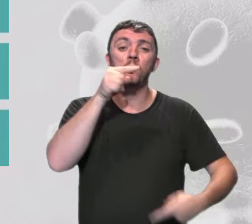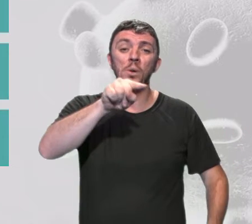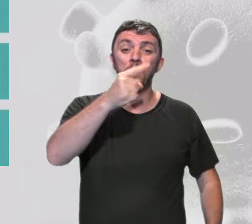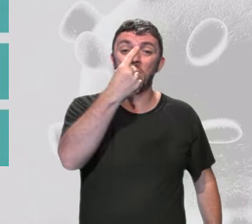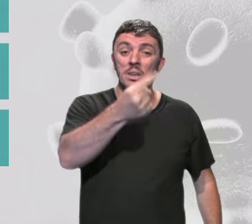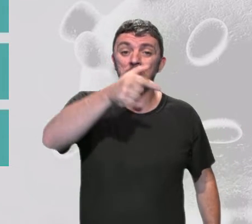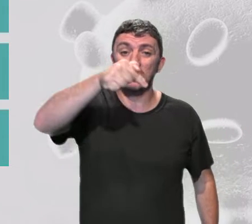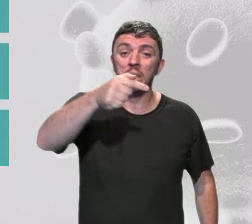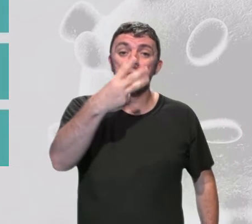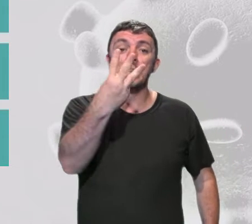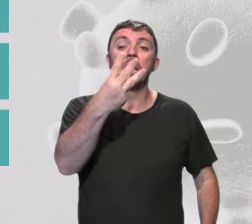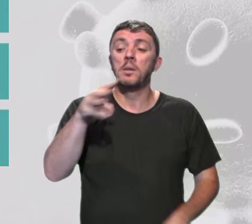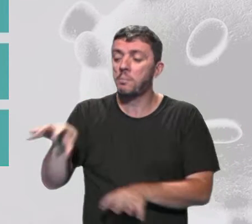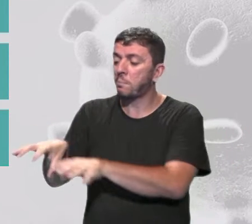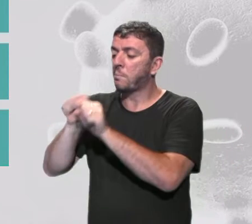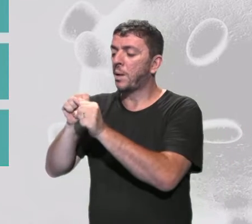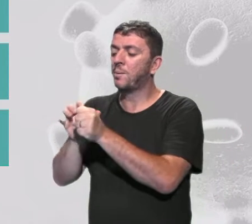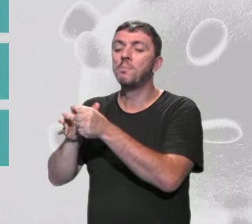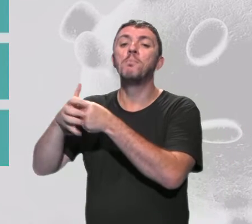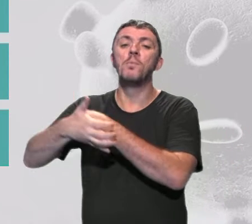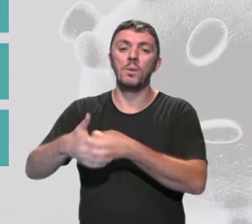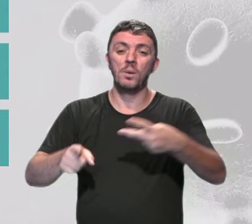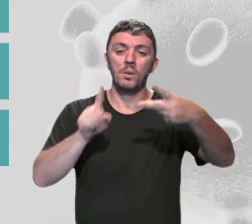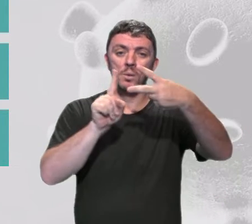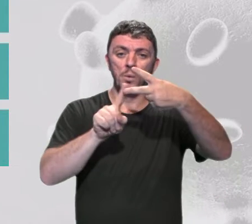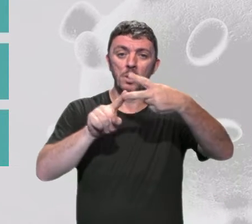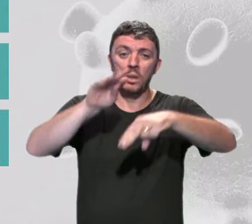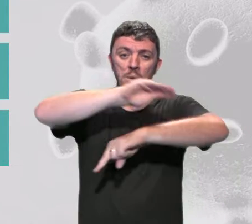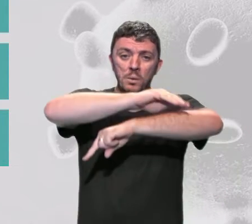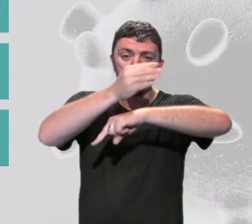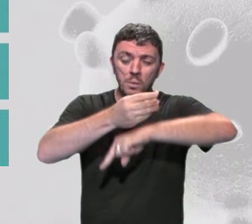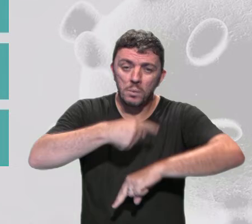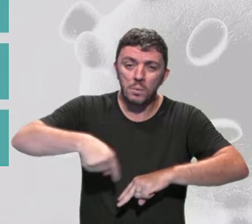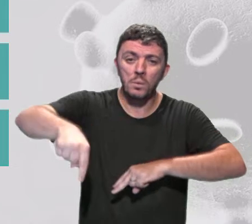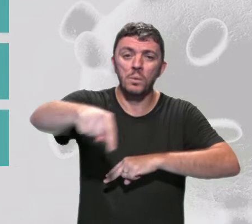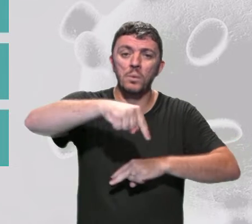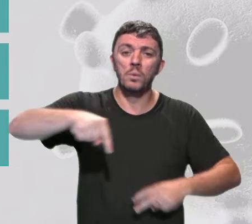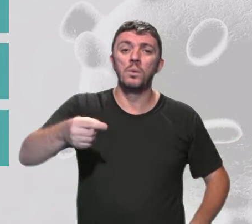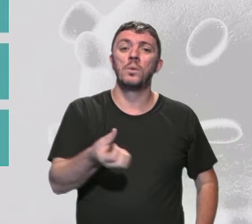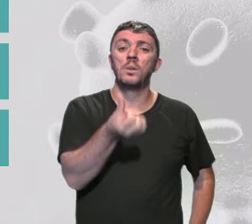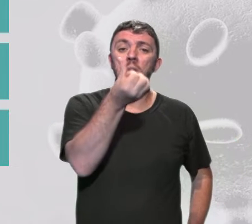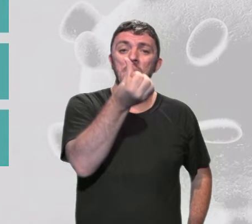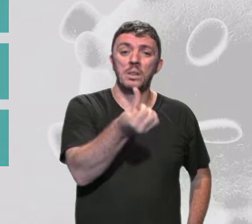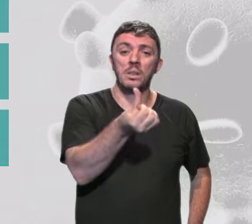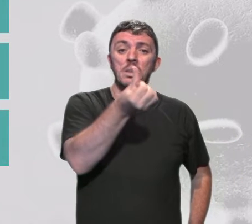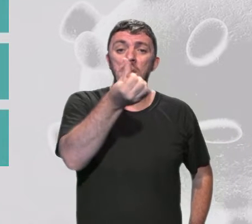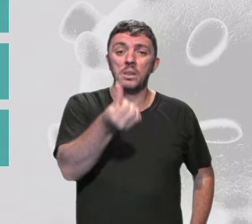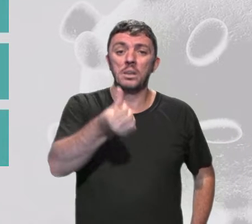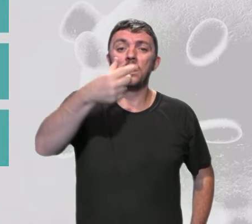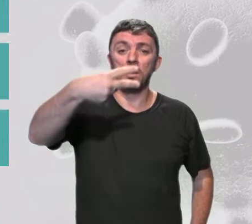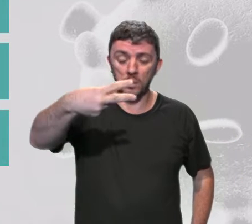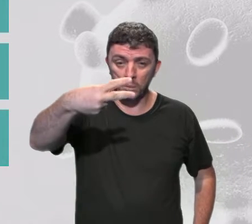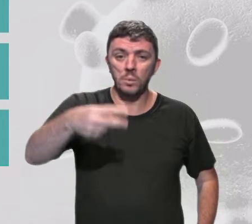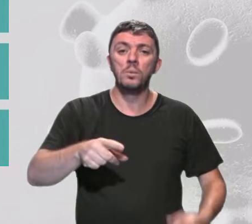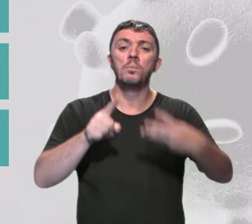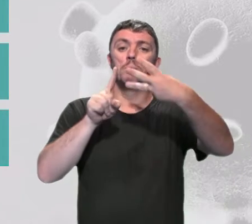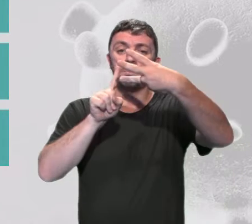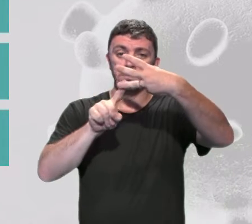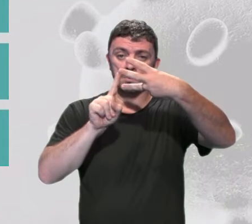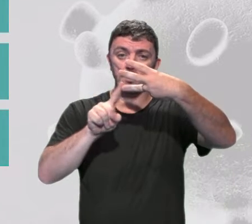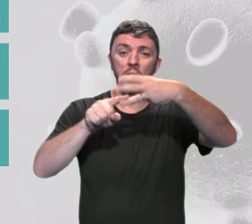casos de coronavírus, seguido por Jardim do Lago, com 662 casos,